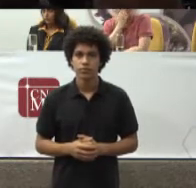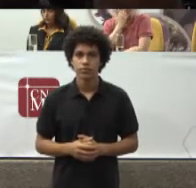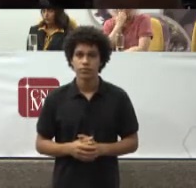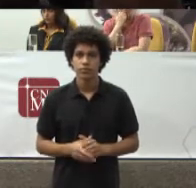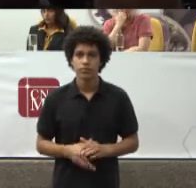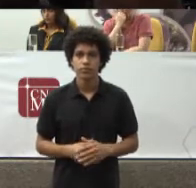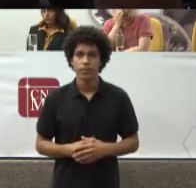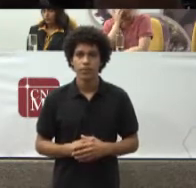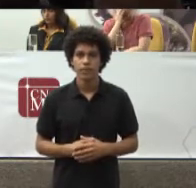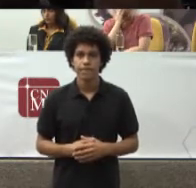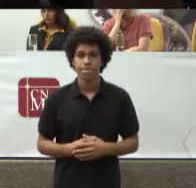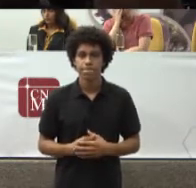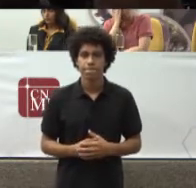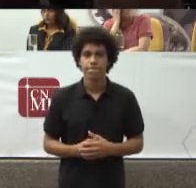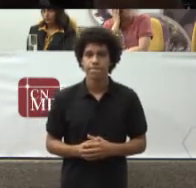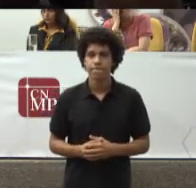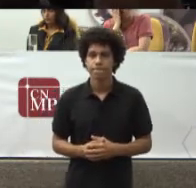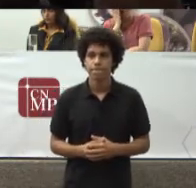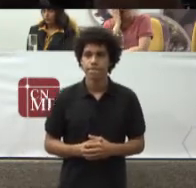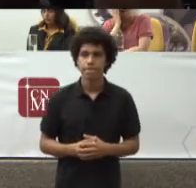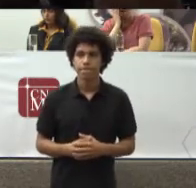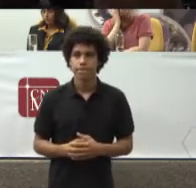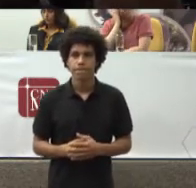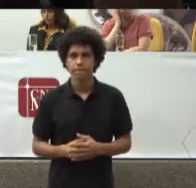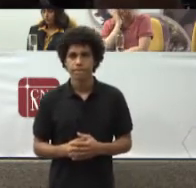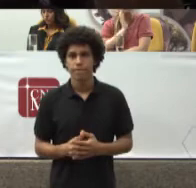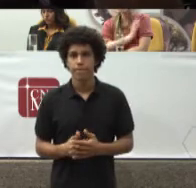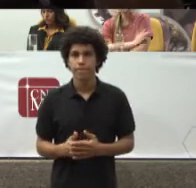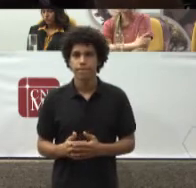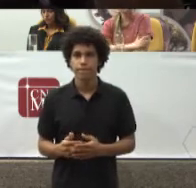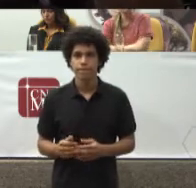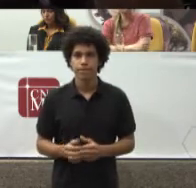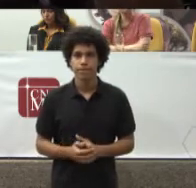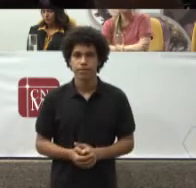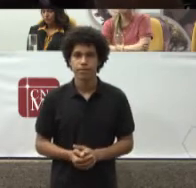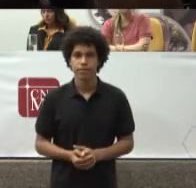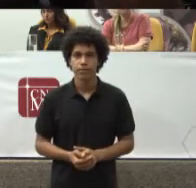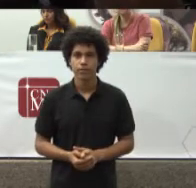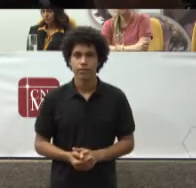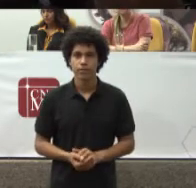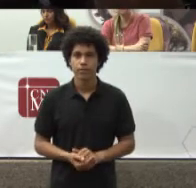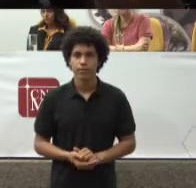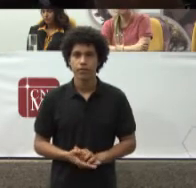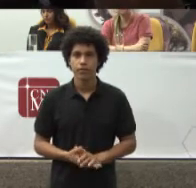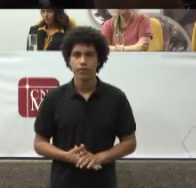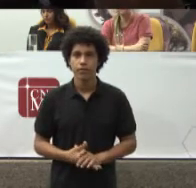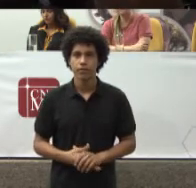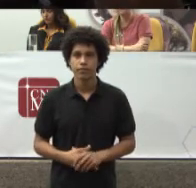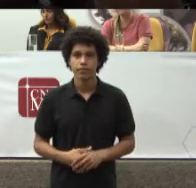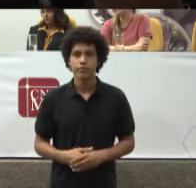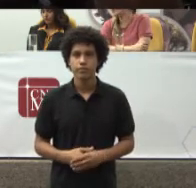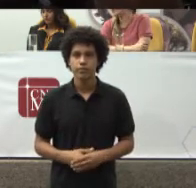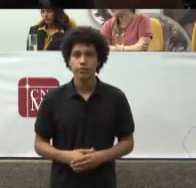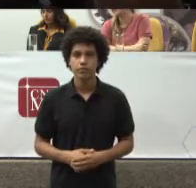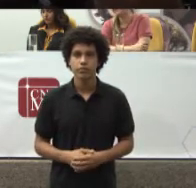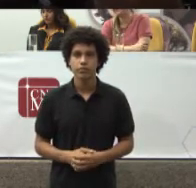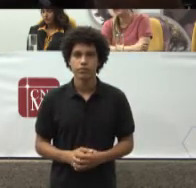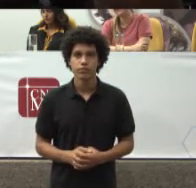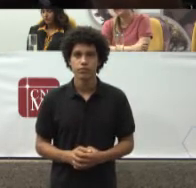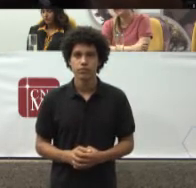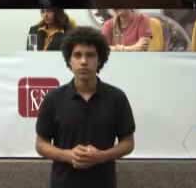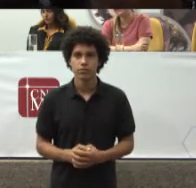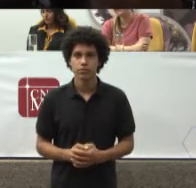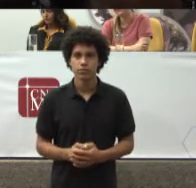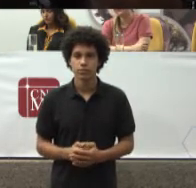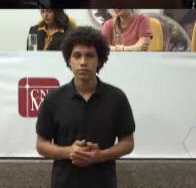Pode caminhar Vai só caminhar Isso Mais um Aí